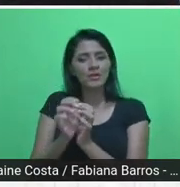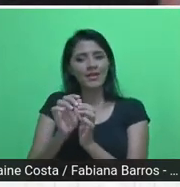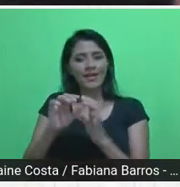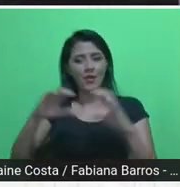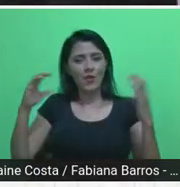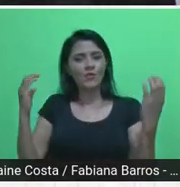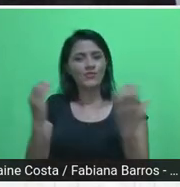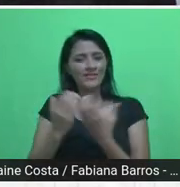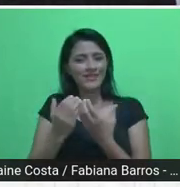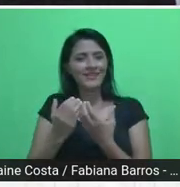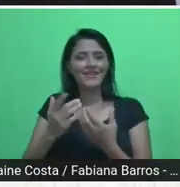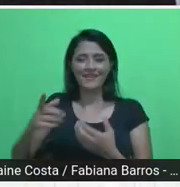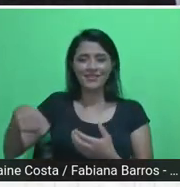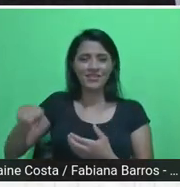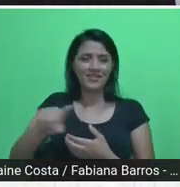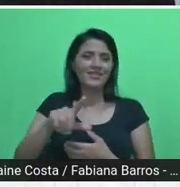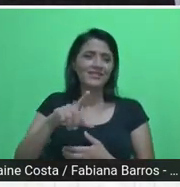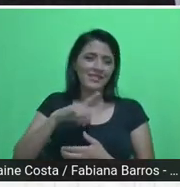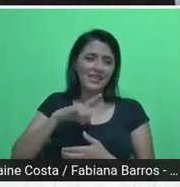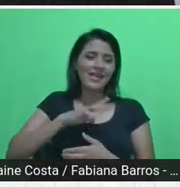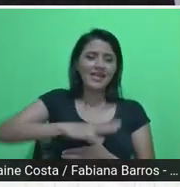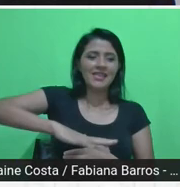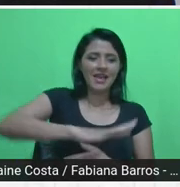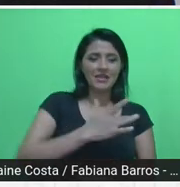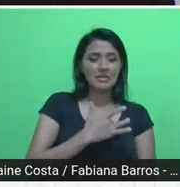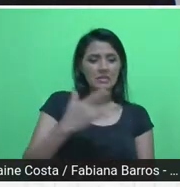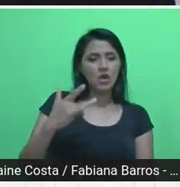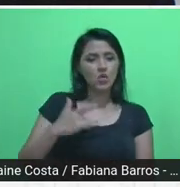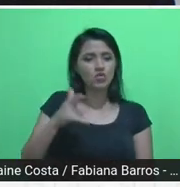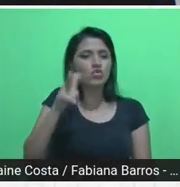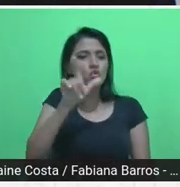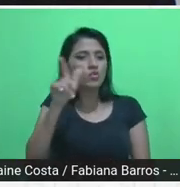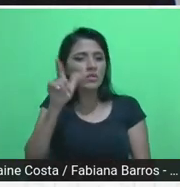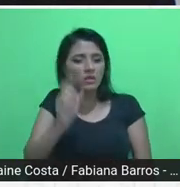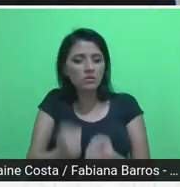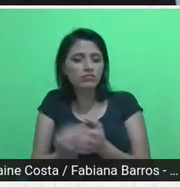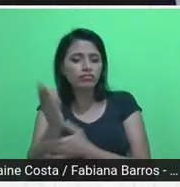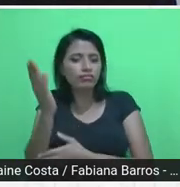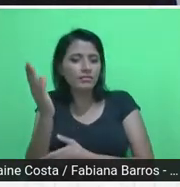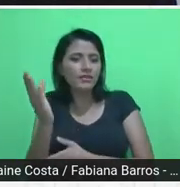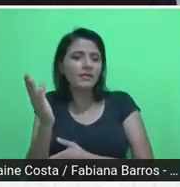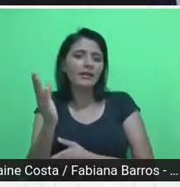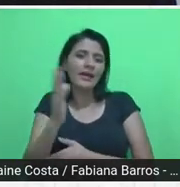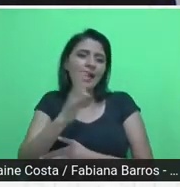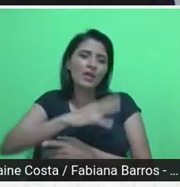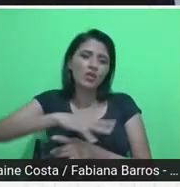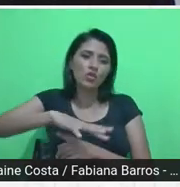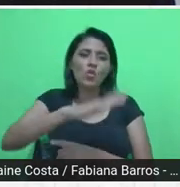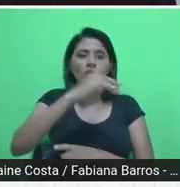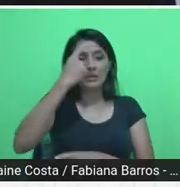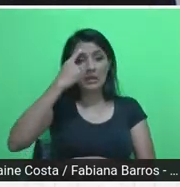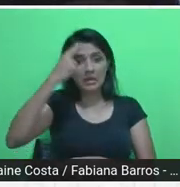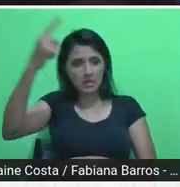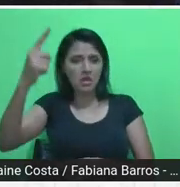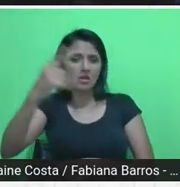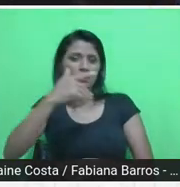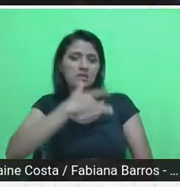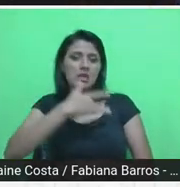epistêmica da área de saúde conseguiu construir em torno da ideia de saúde pública.